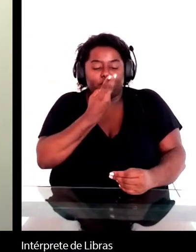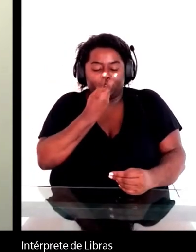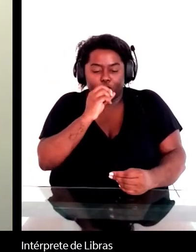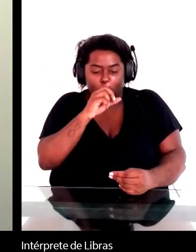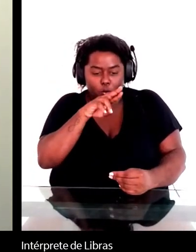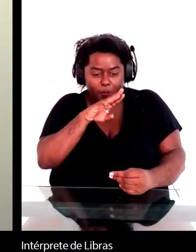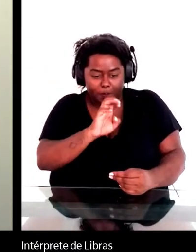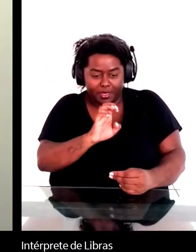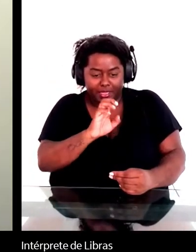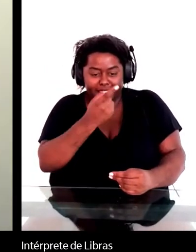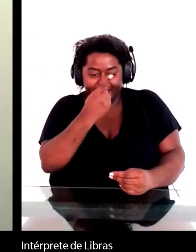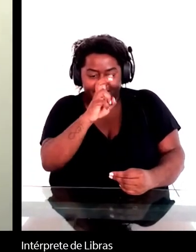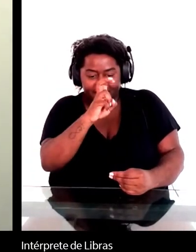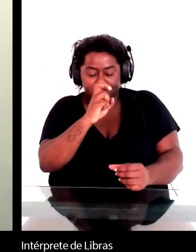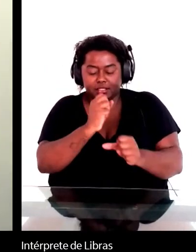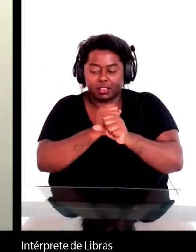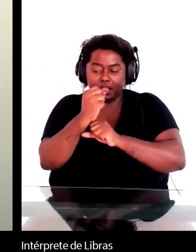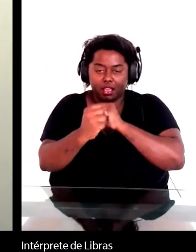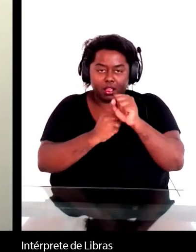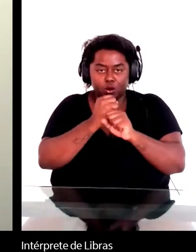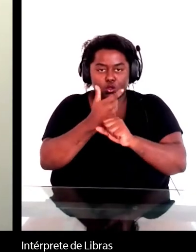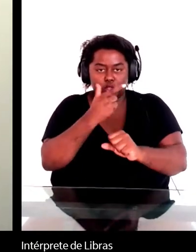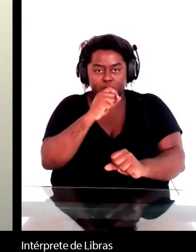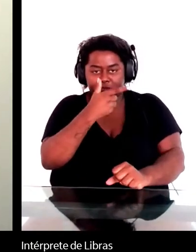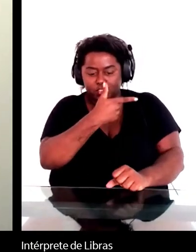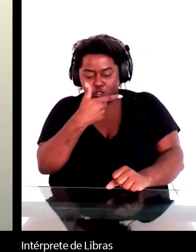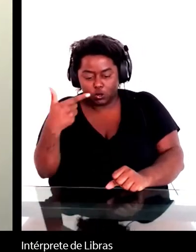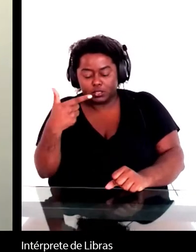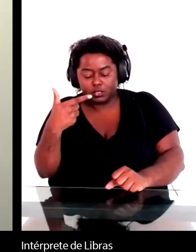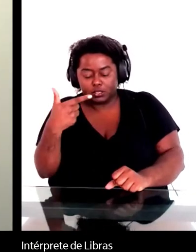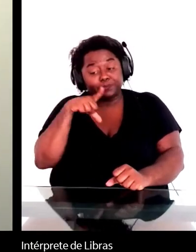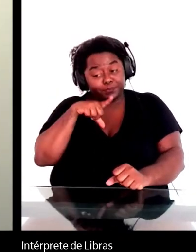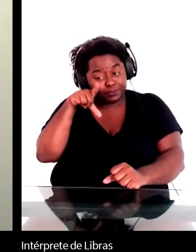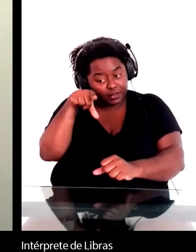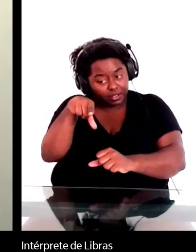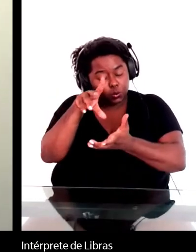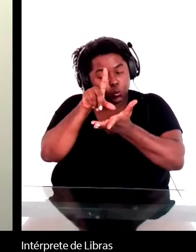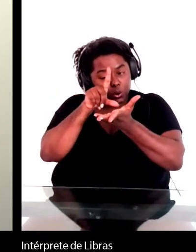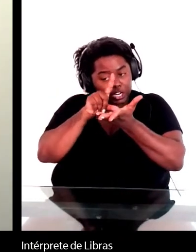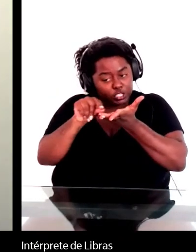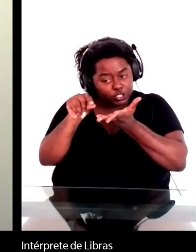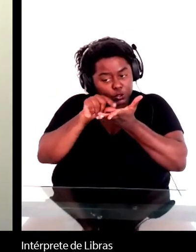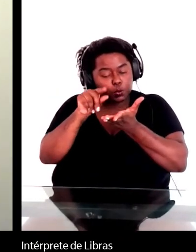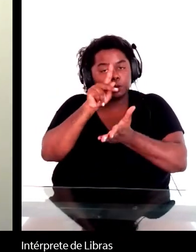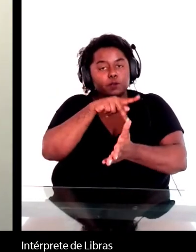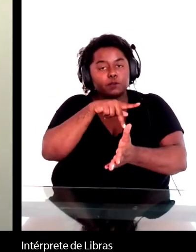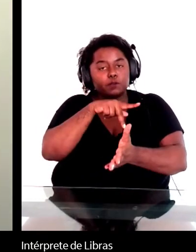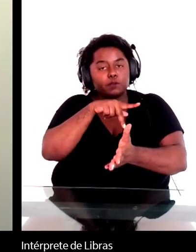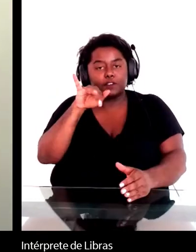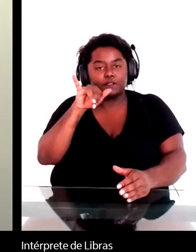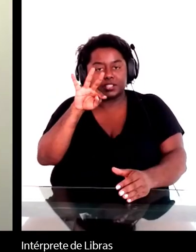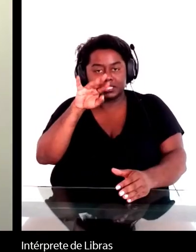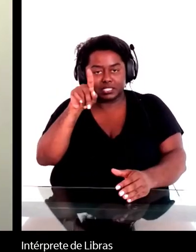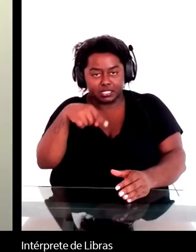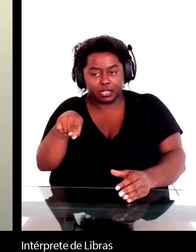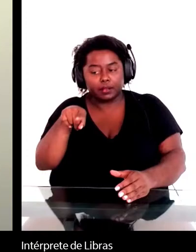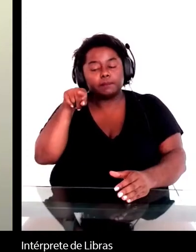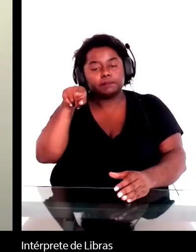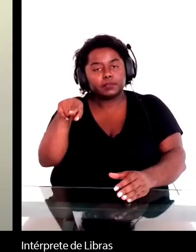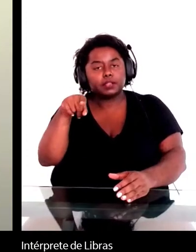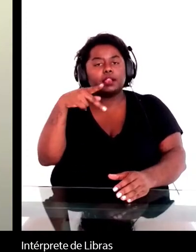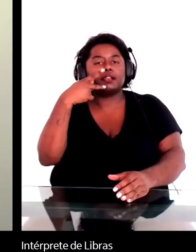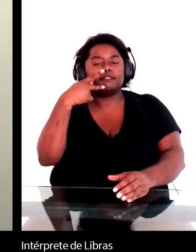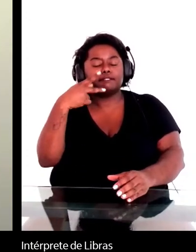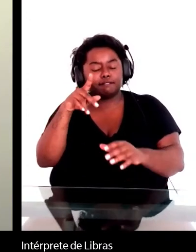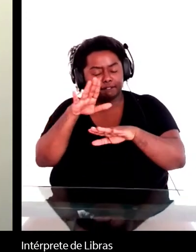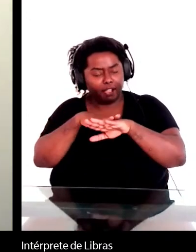2022 e lá tem um artigo do professor Earl Phipps em que ele menciona faz novamente esse